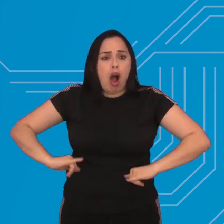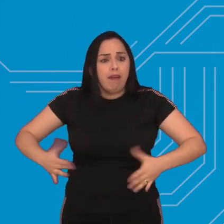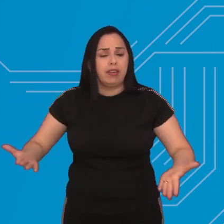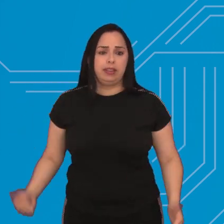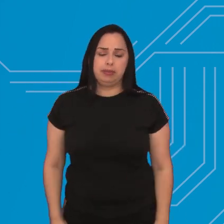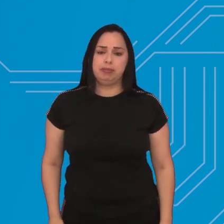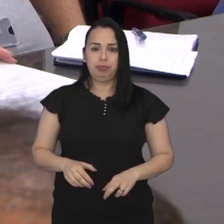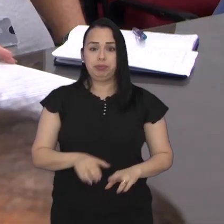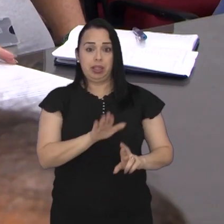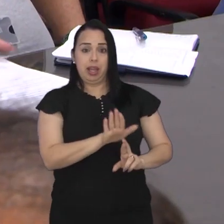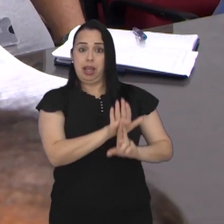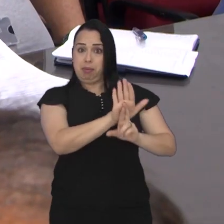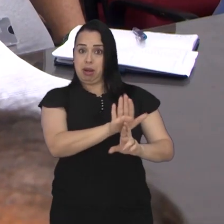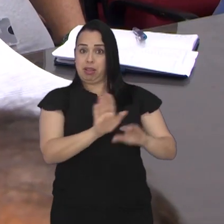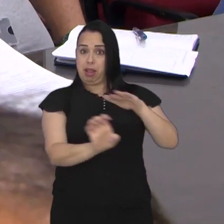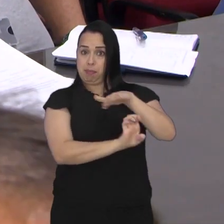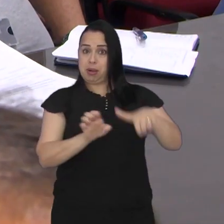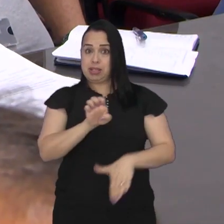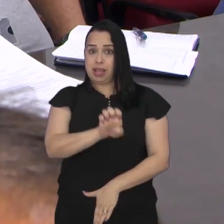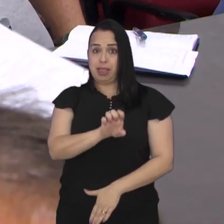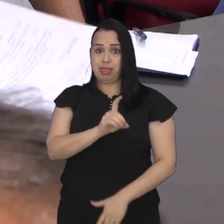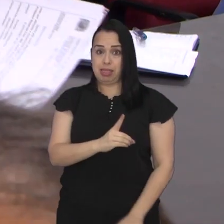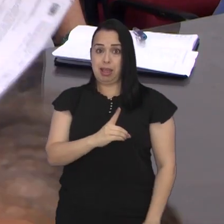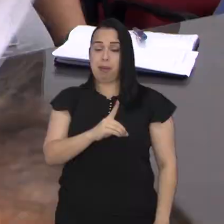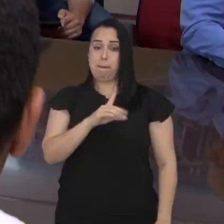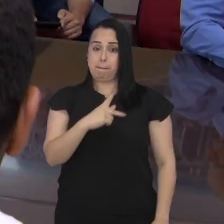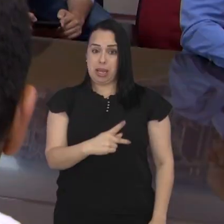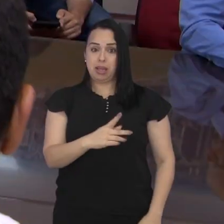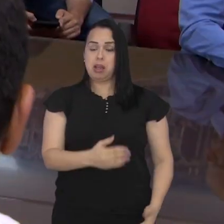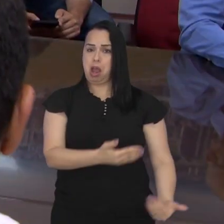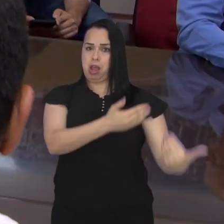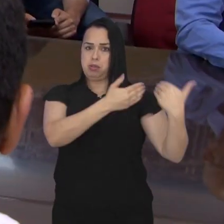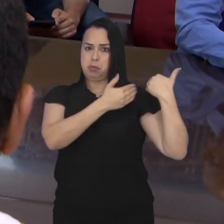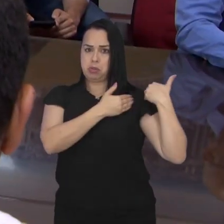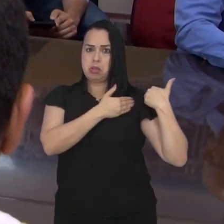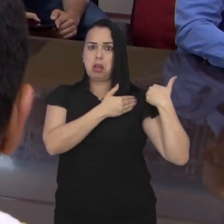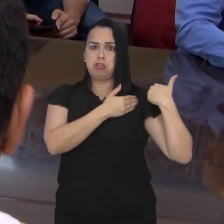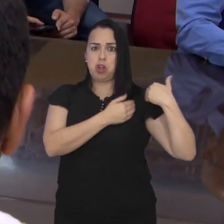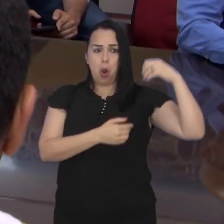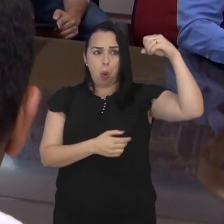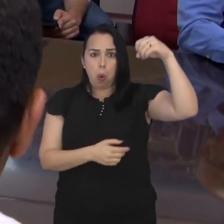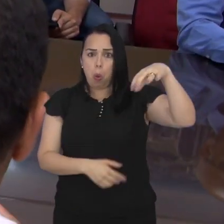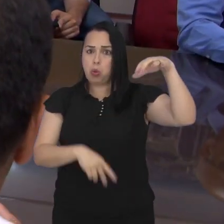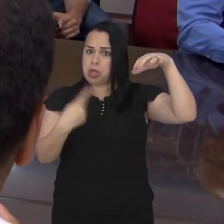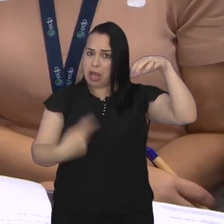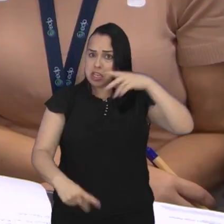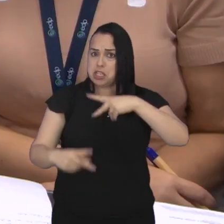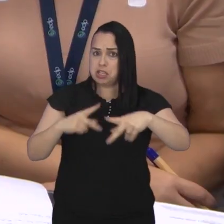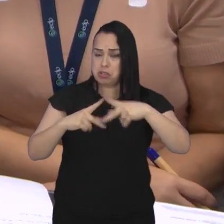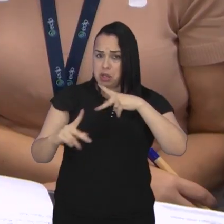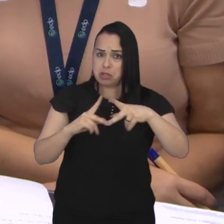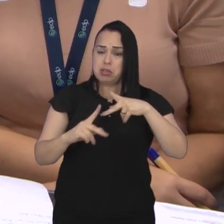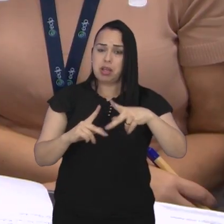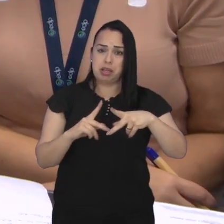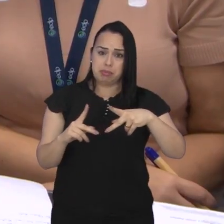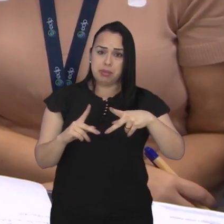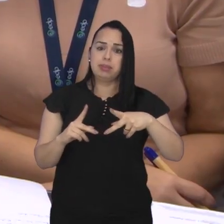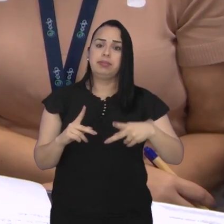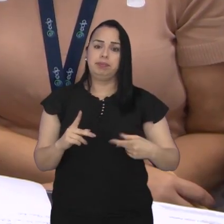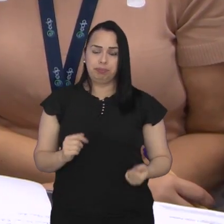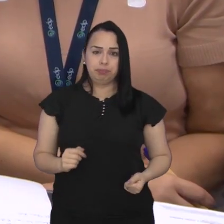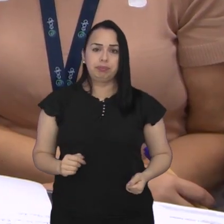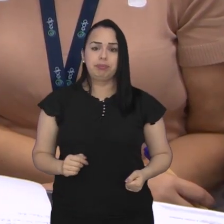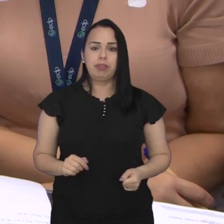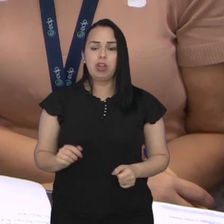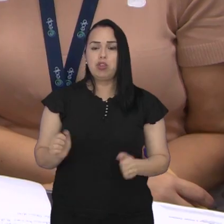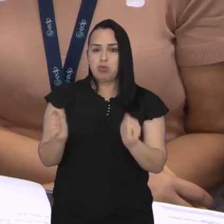prejuízos. Representantes da EDP, empresa responsável pela distribuição de eletricidade em